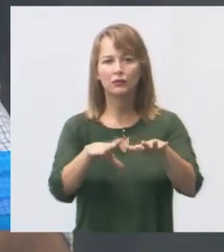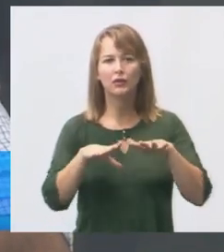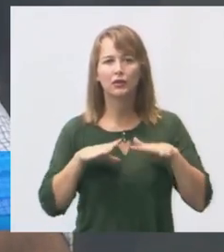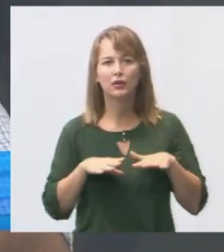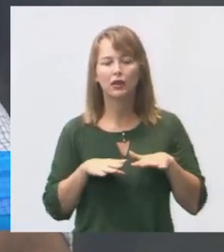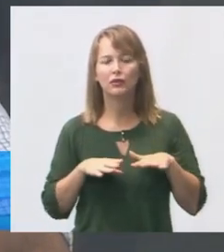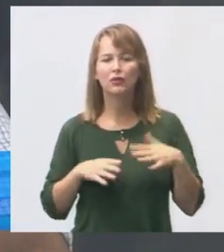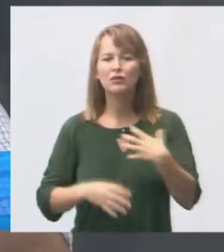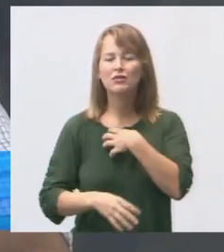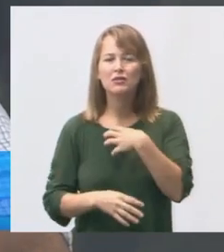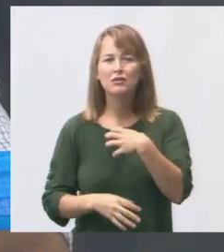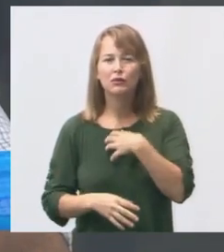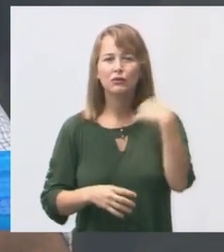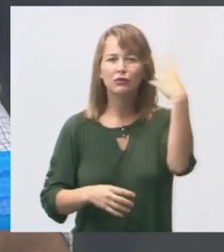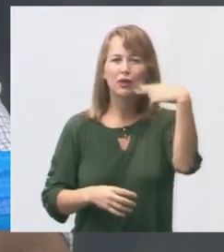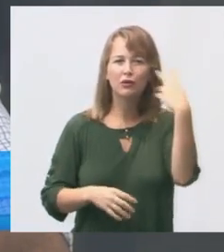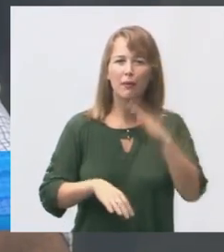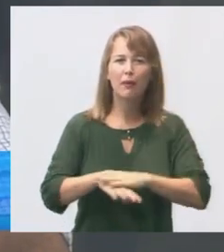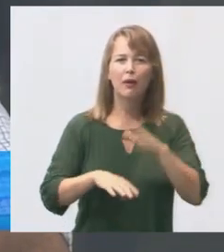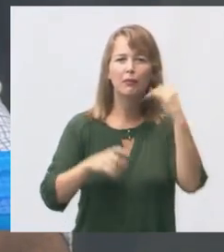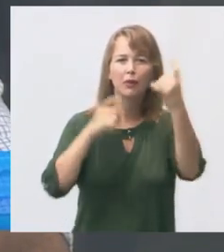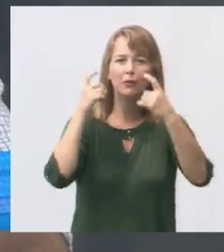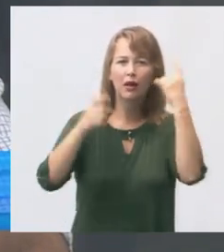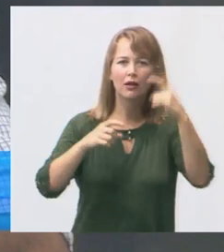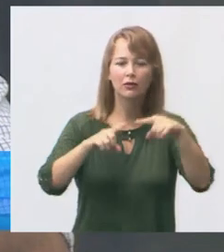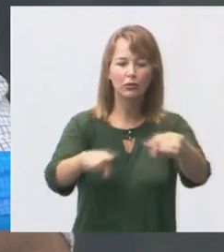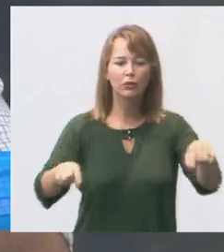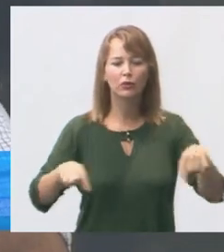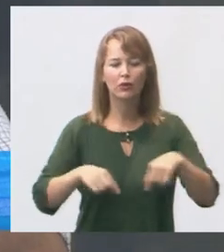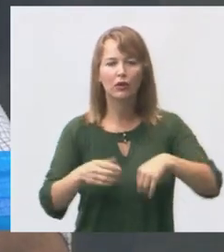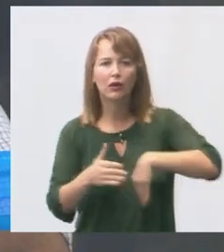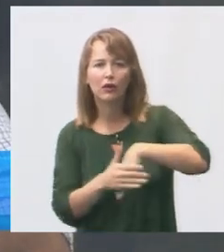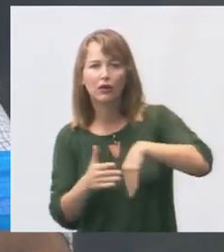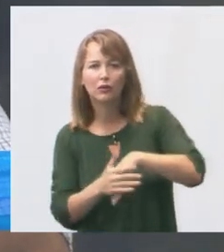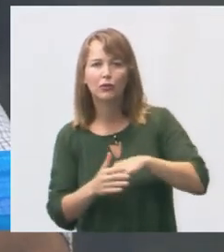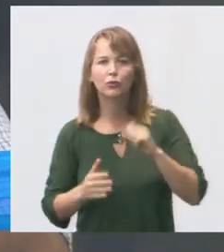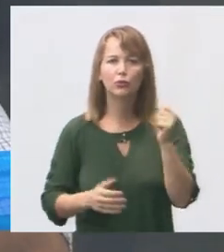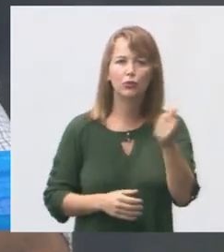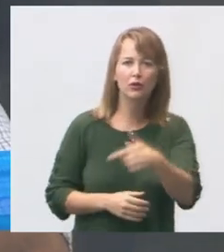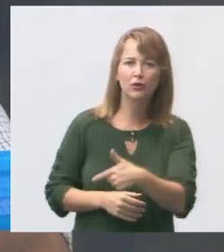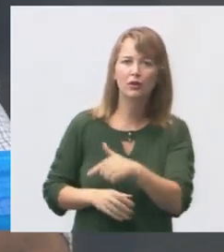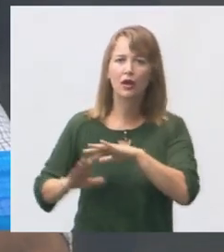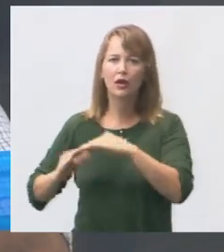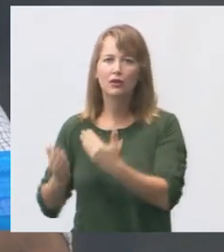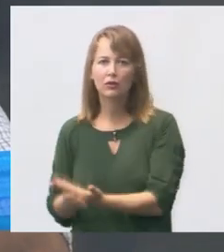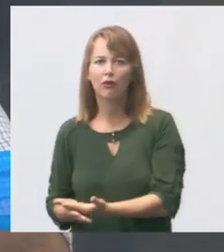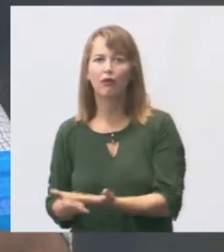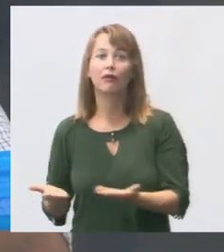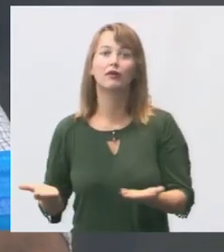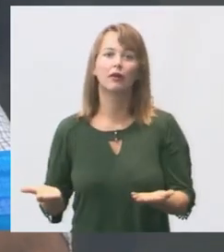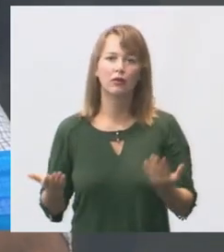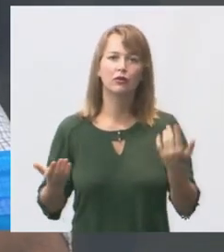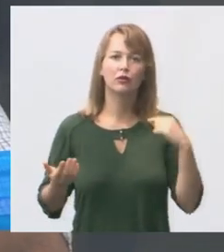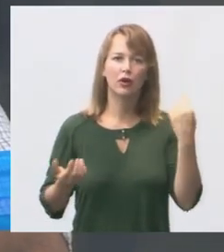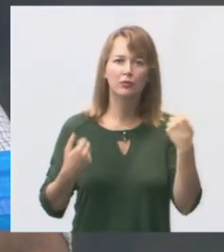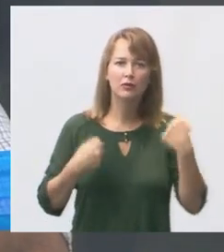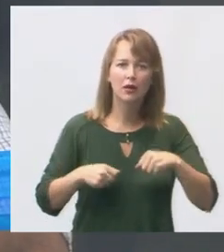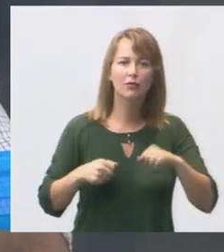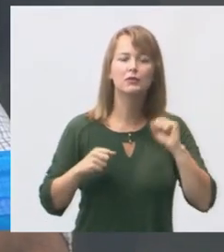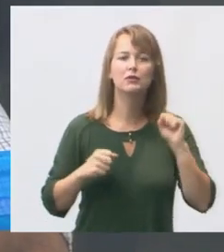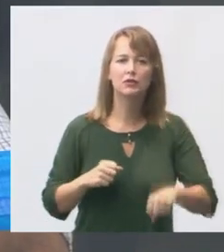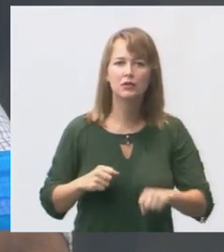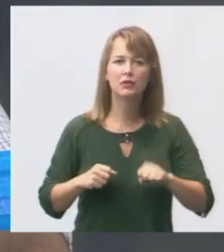Eu sinto que os vereadores estão mais preocupados com o campo de futebol do que com a escola. E que a gente consiga, sim, a Irmã Jacinta é um